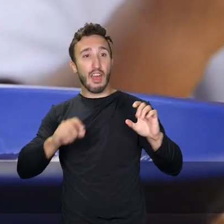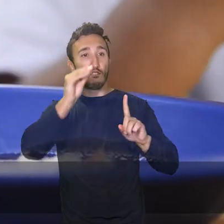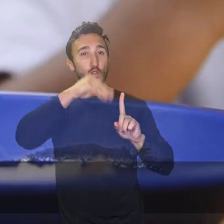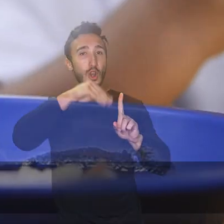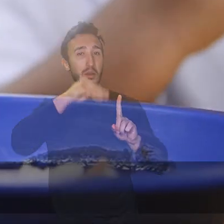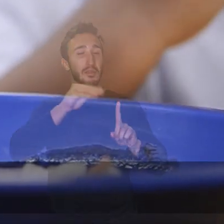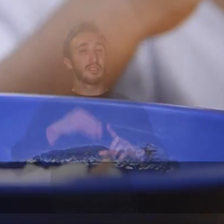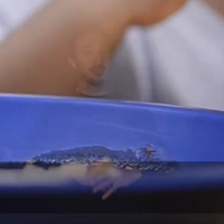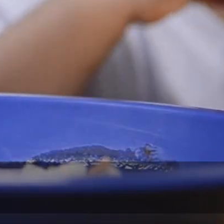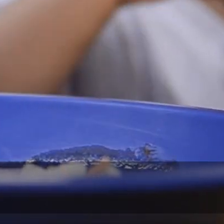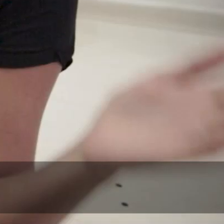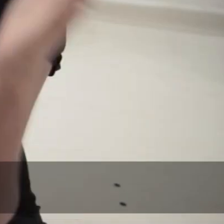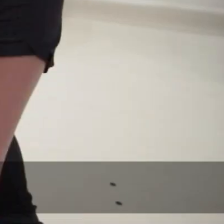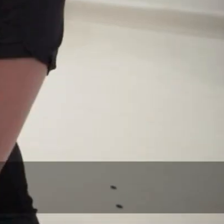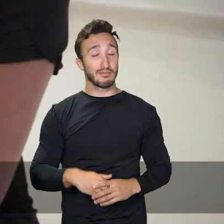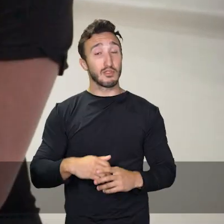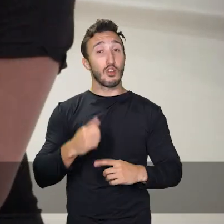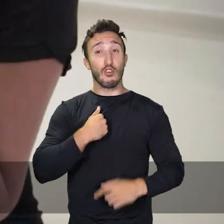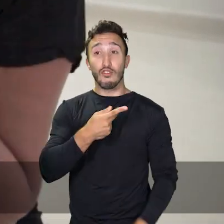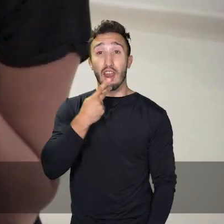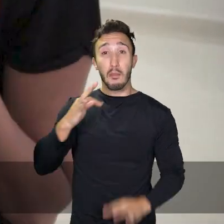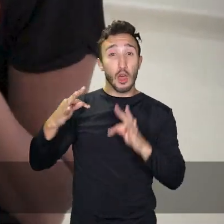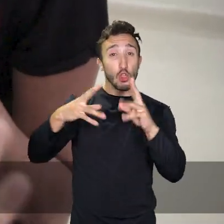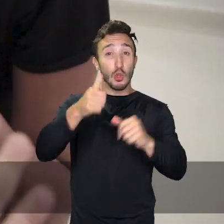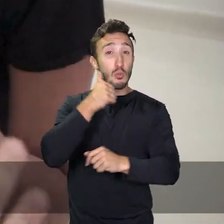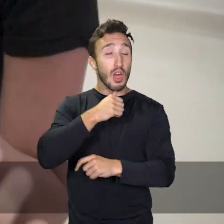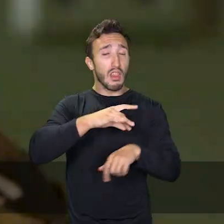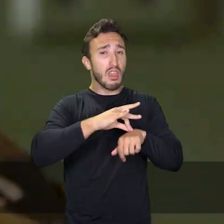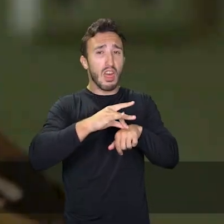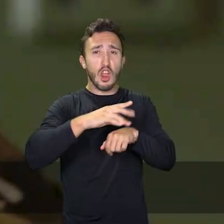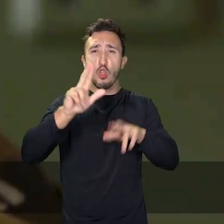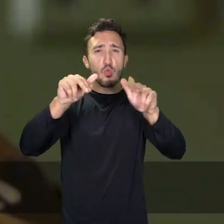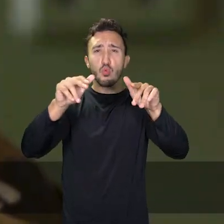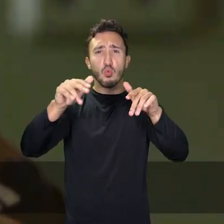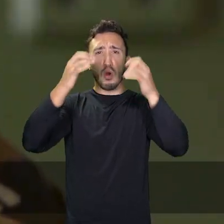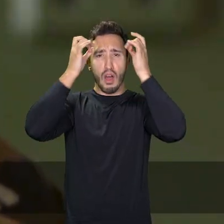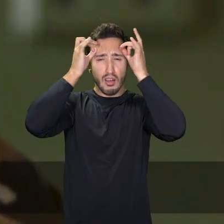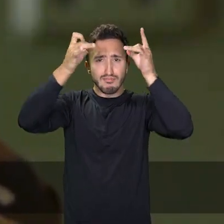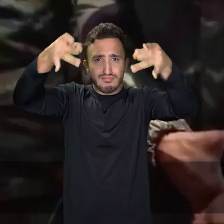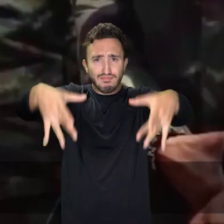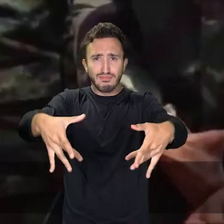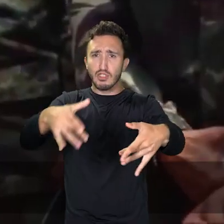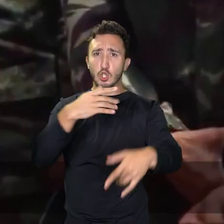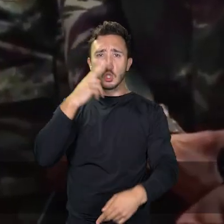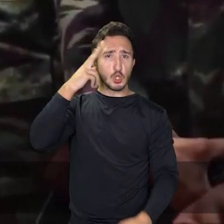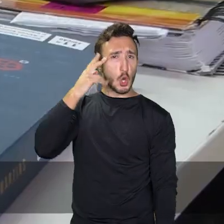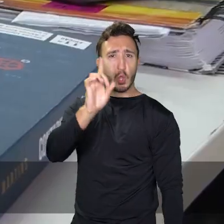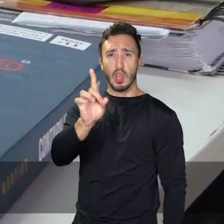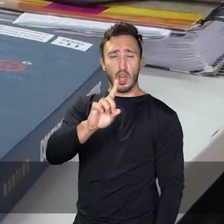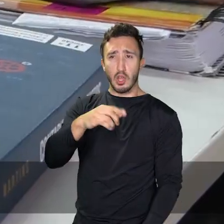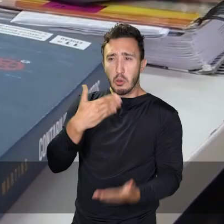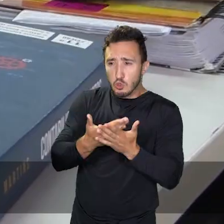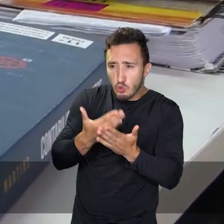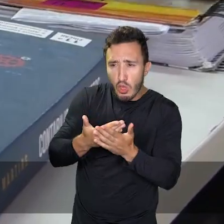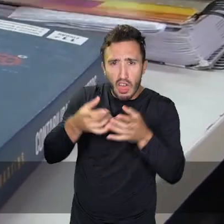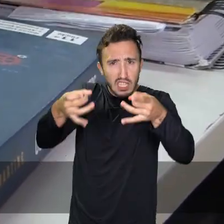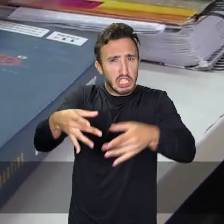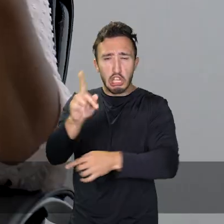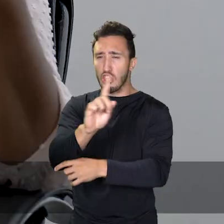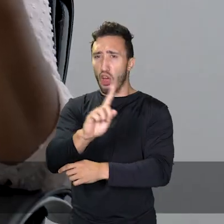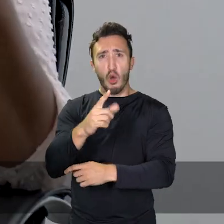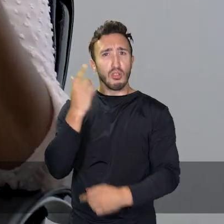sair da vulnerabilidade. O que eu diria para todas as mulheres negras é que nunca desista dos seus sonhos, nunca desista de estudar,